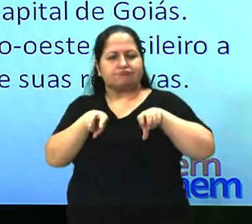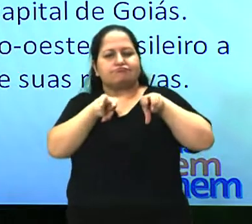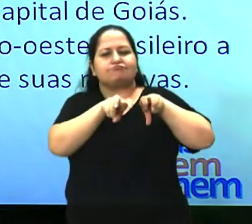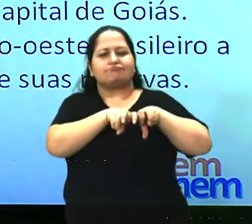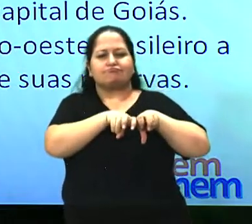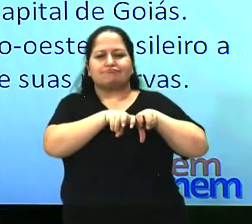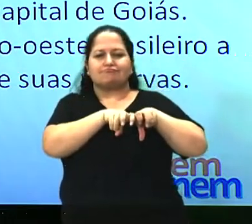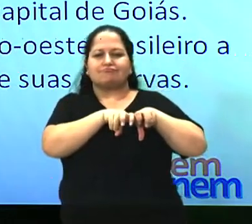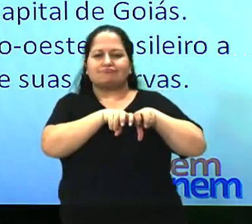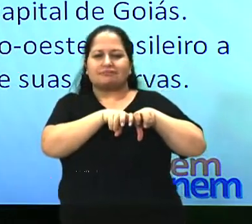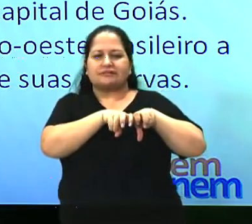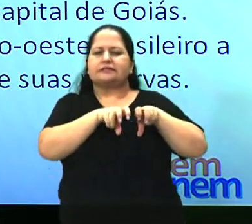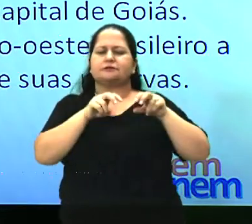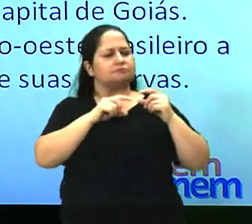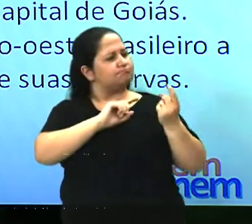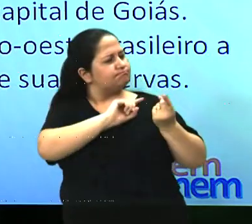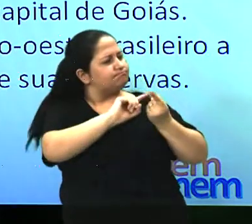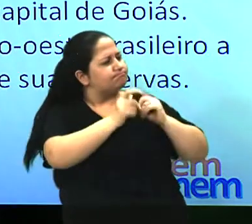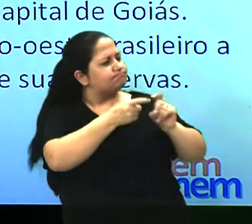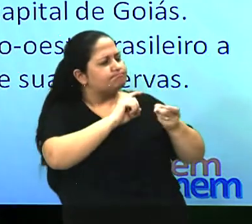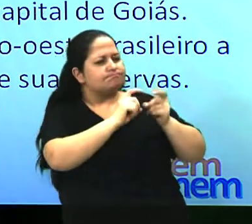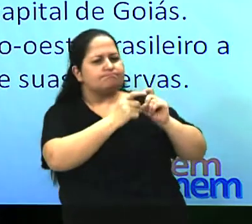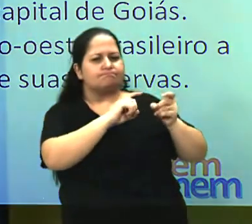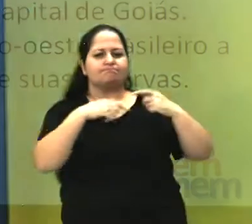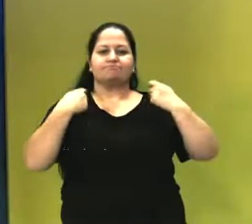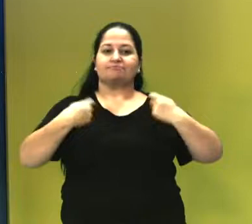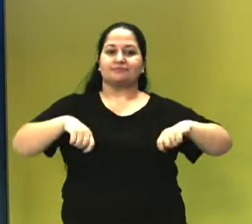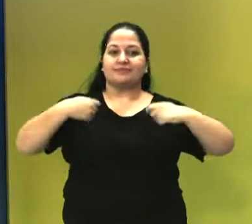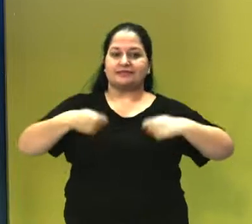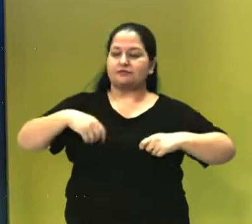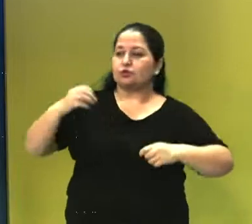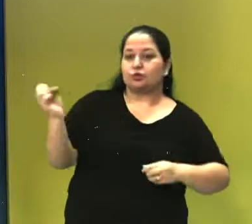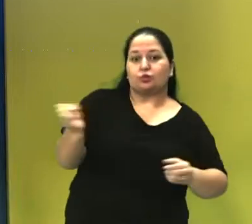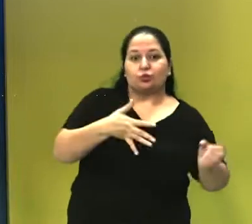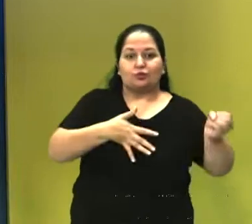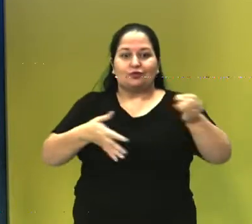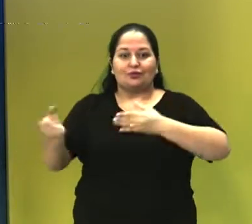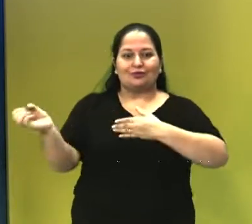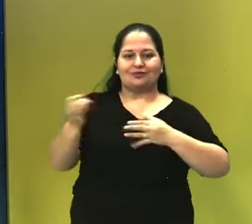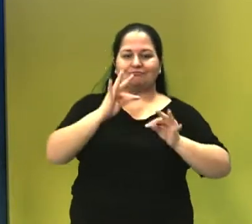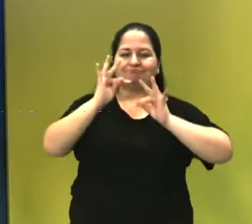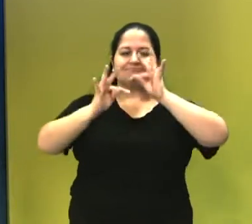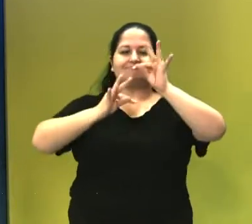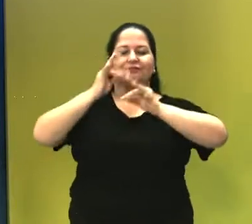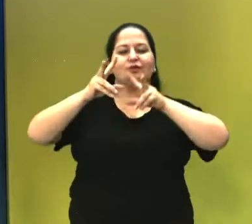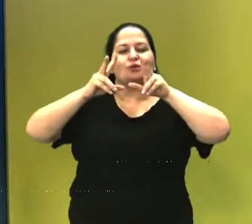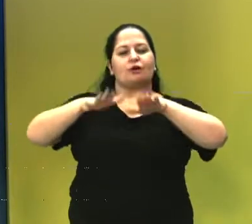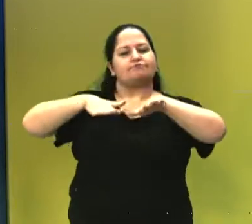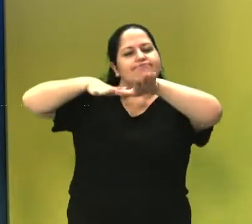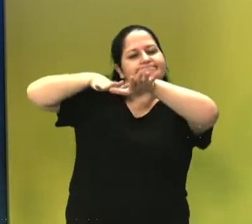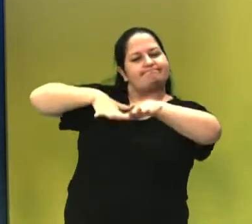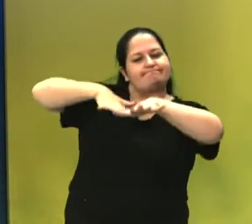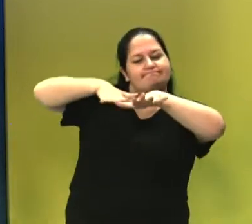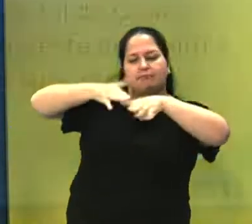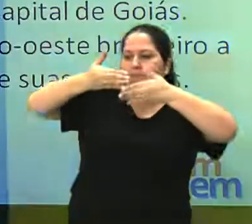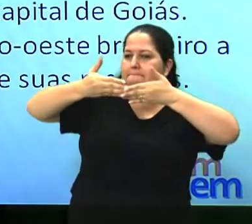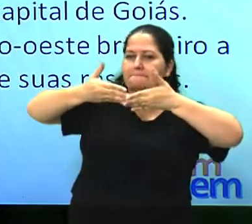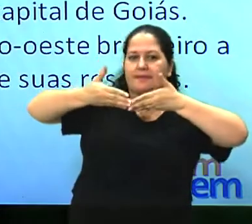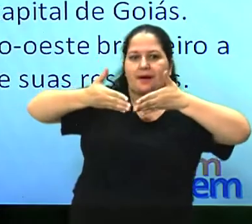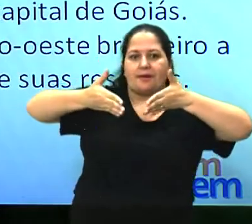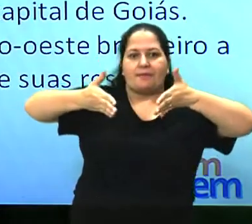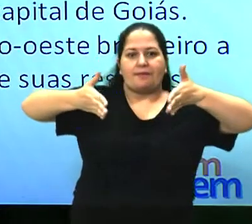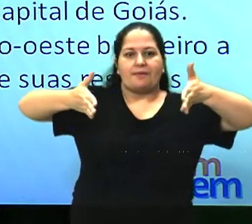chamei de modernização do sertão. Também conhecida como marcha para o oeste, em que